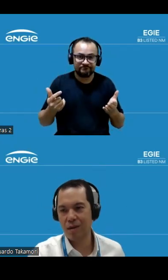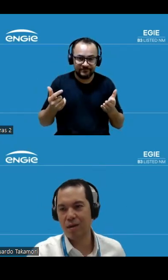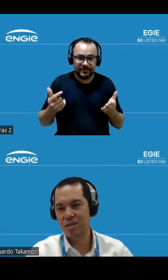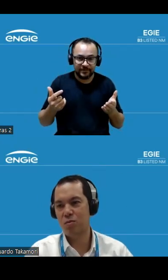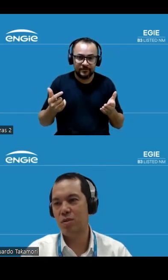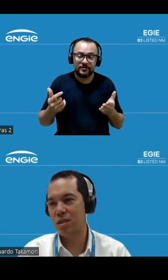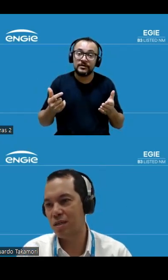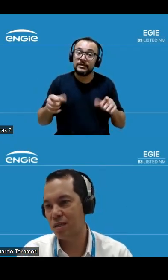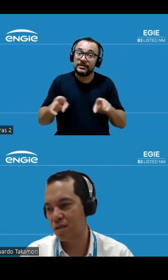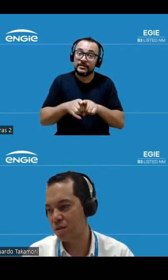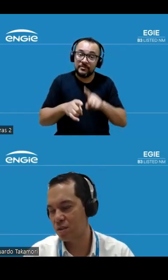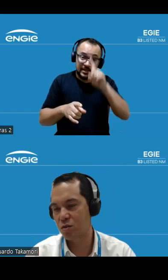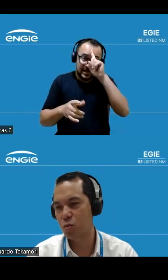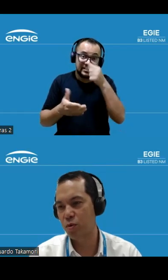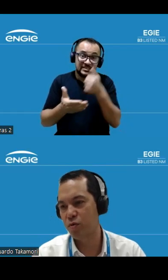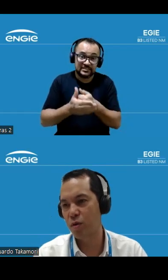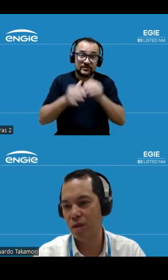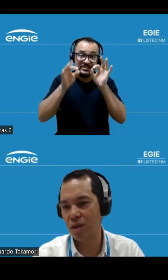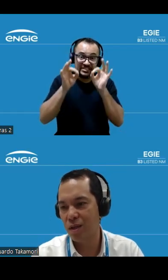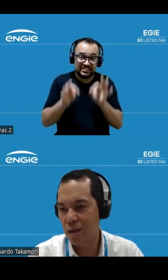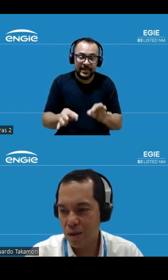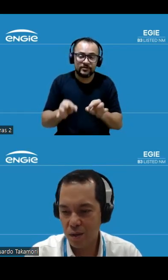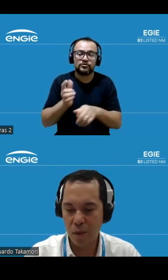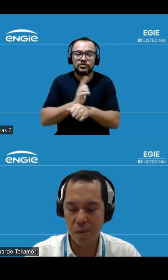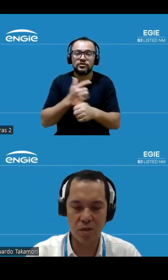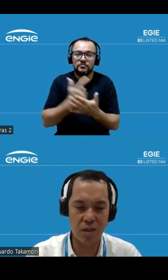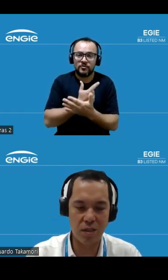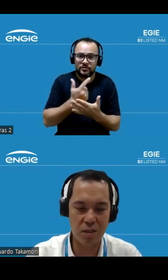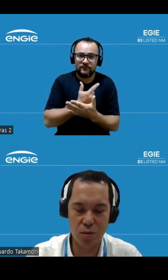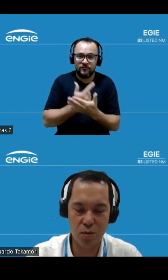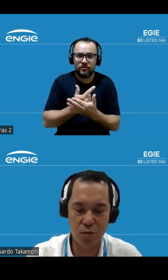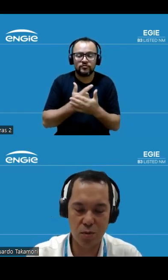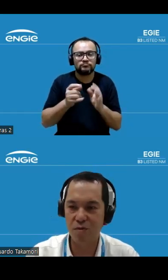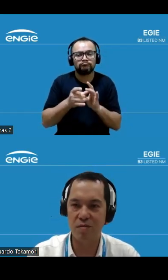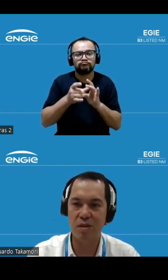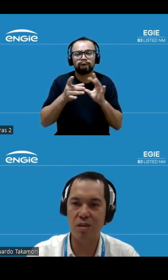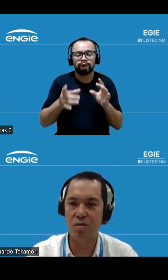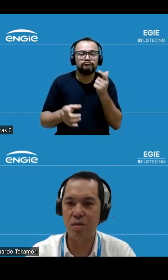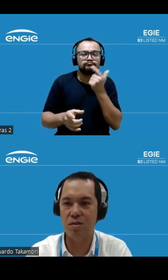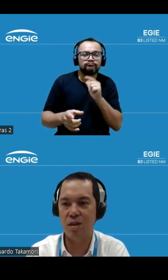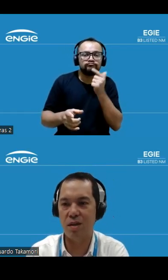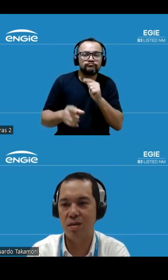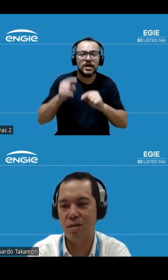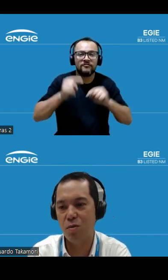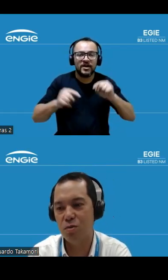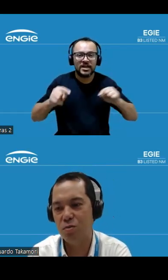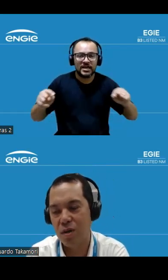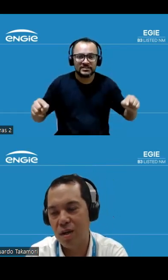confirma a decisão muito acertada da nossa gestão de portfólio que permite que a gente consiga absorver variações